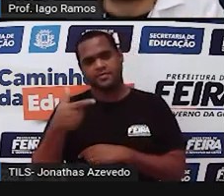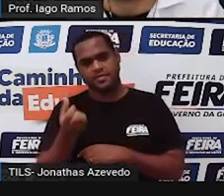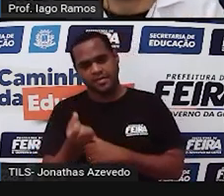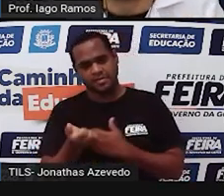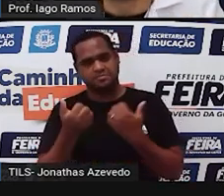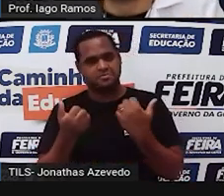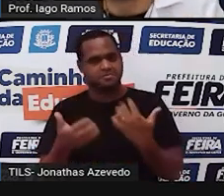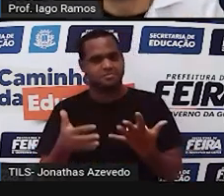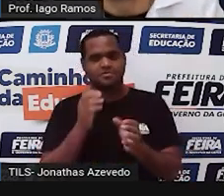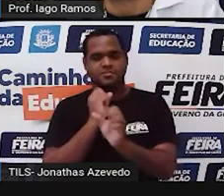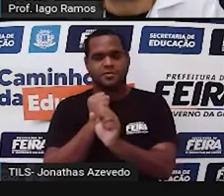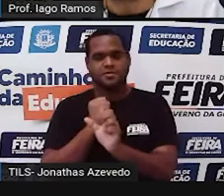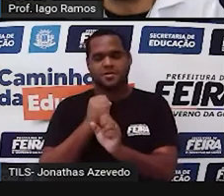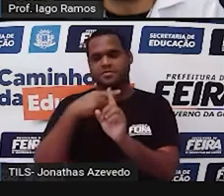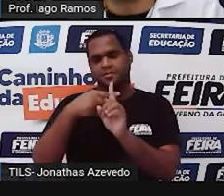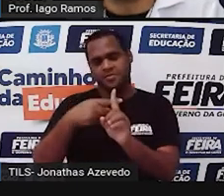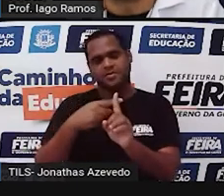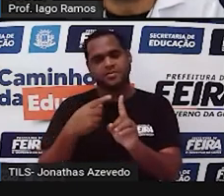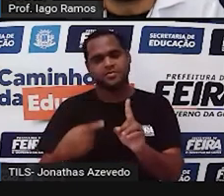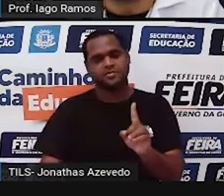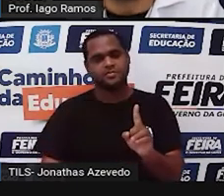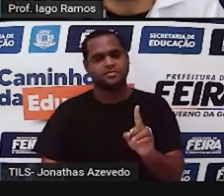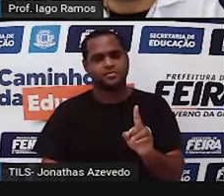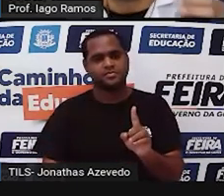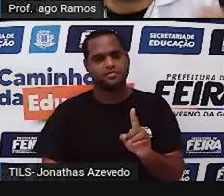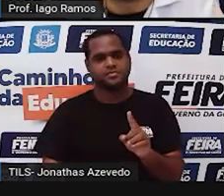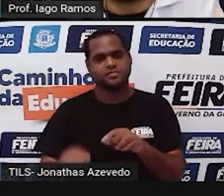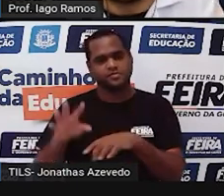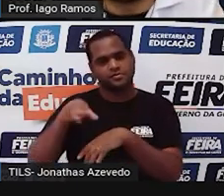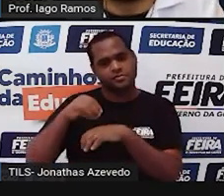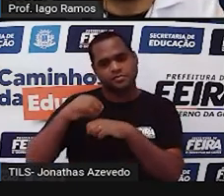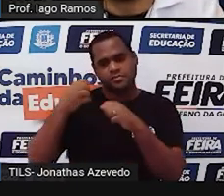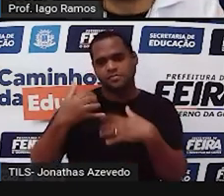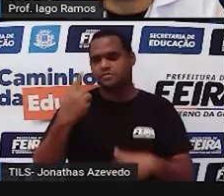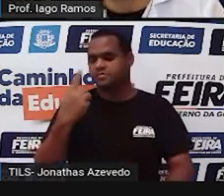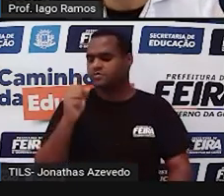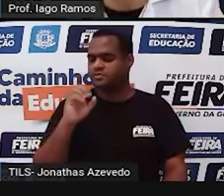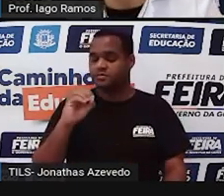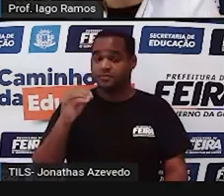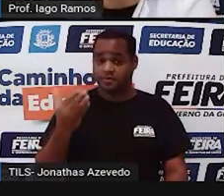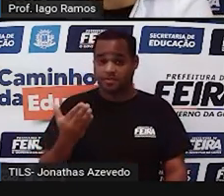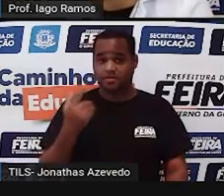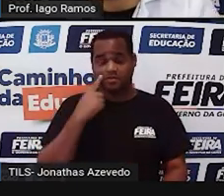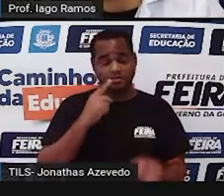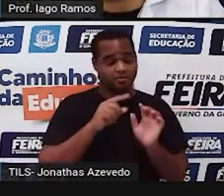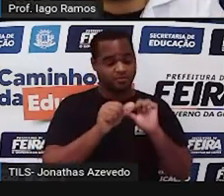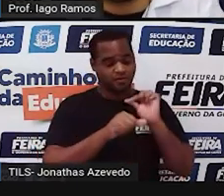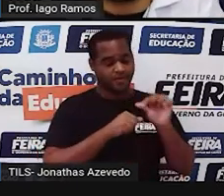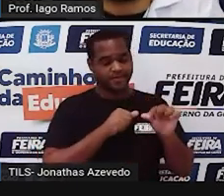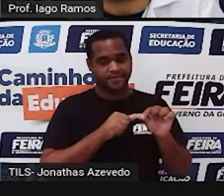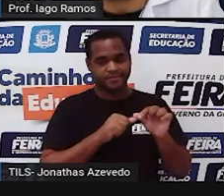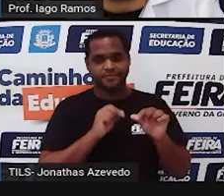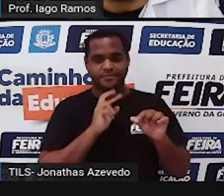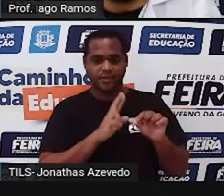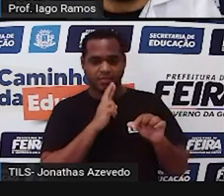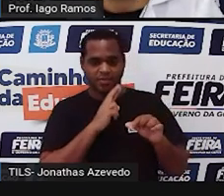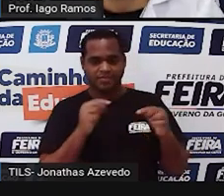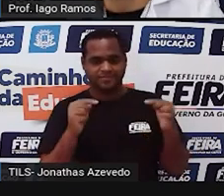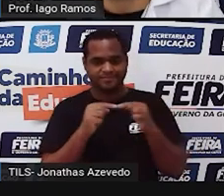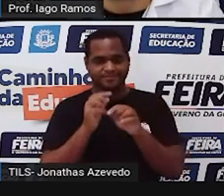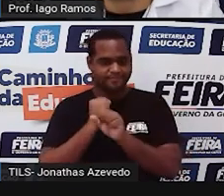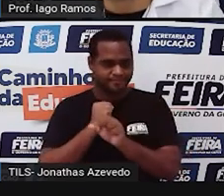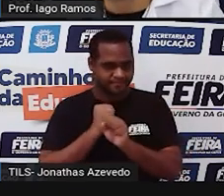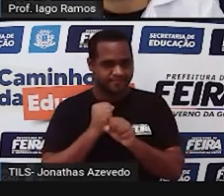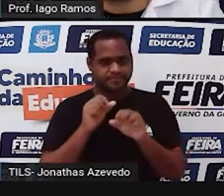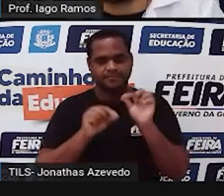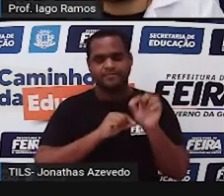fazia essa soma e aí pegava o 180 e fazia menos o resultado dessa soma e aí o que